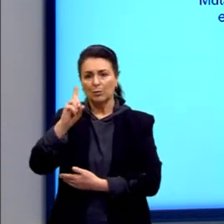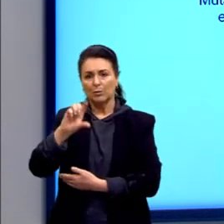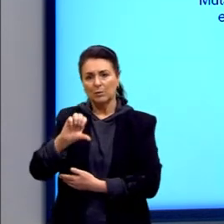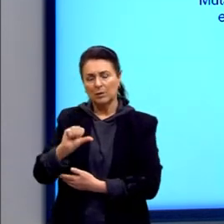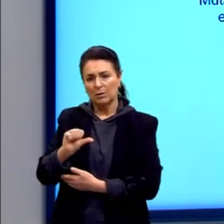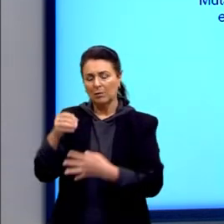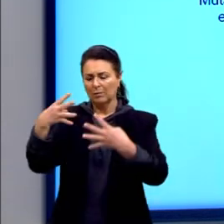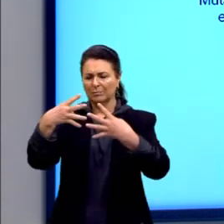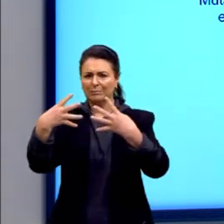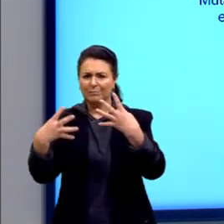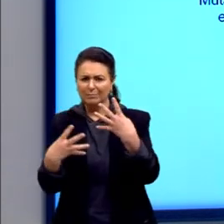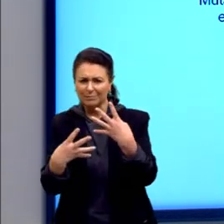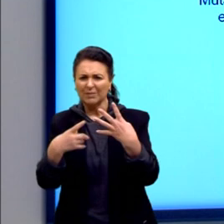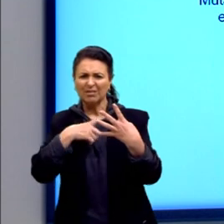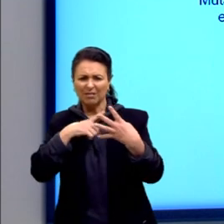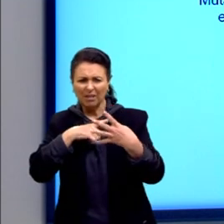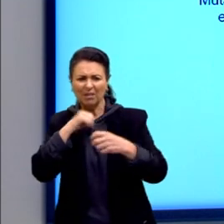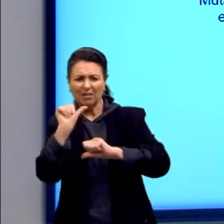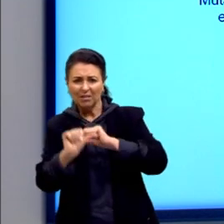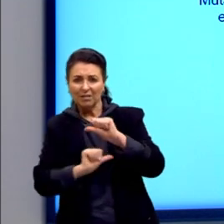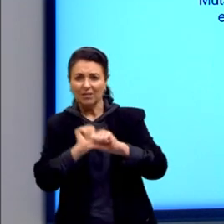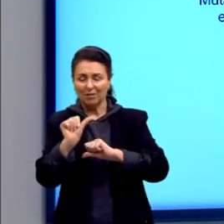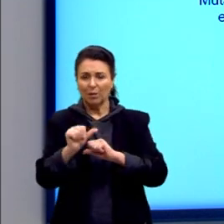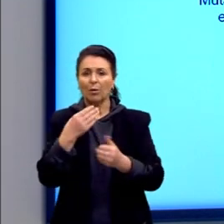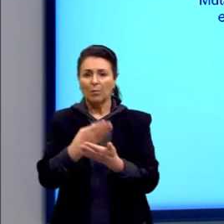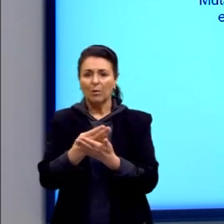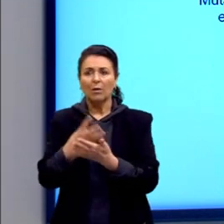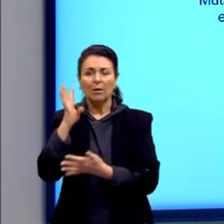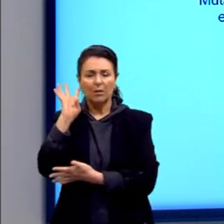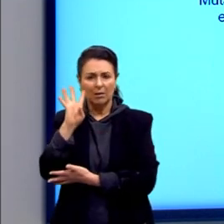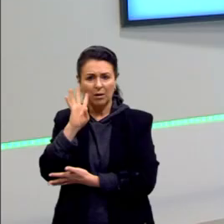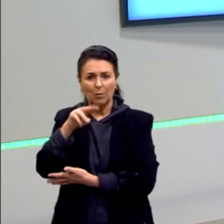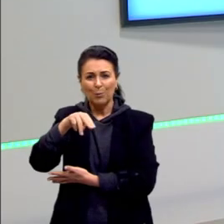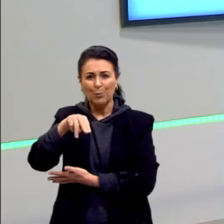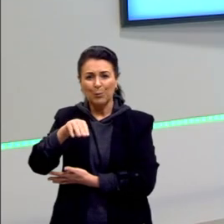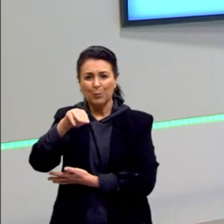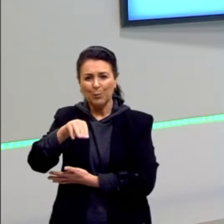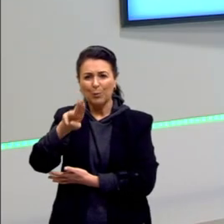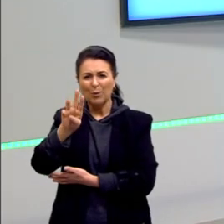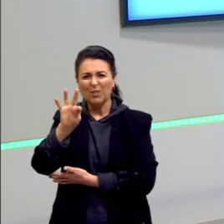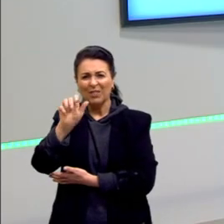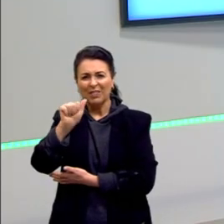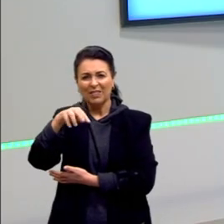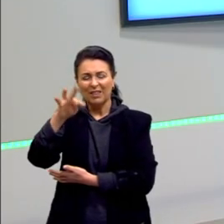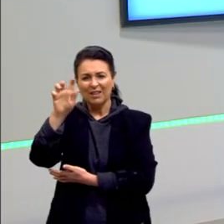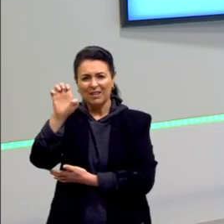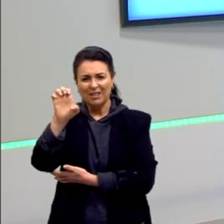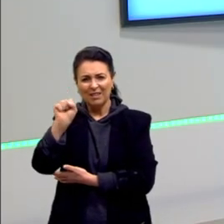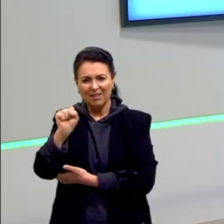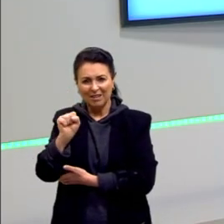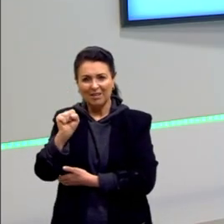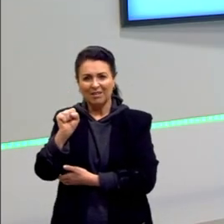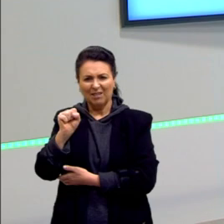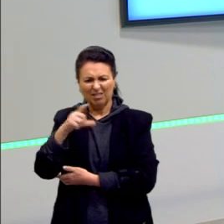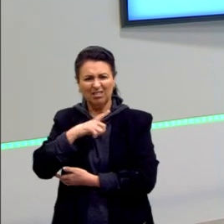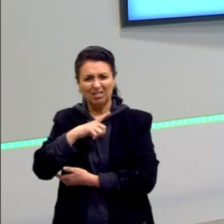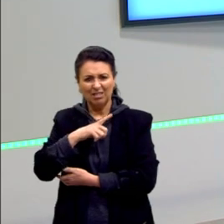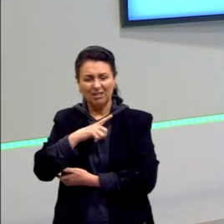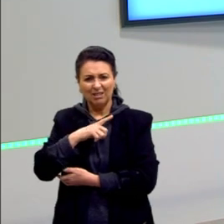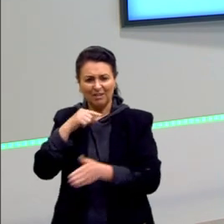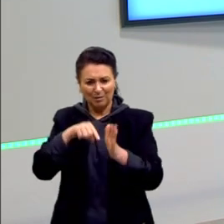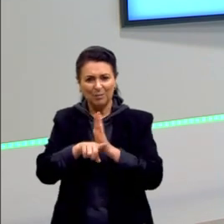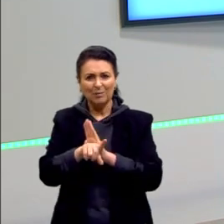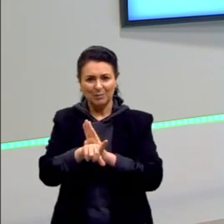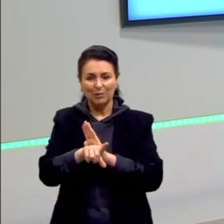mutantes, eles existem. Tem uma aula bem legal. Então, mutação genética, eu não vou falar muito, porque se vocês quiserem se